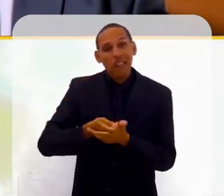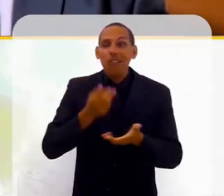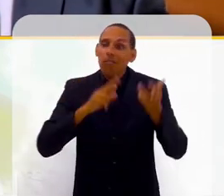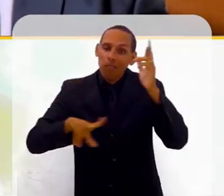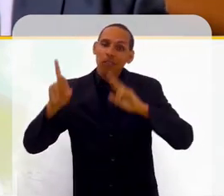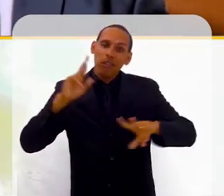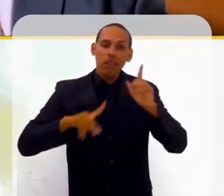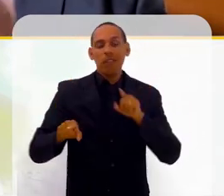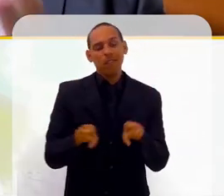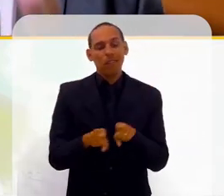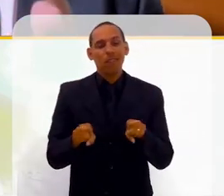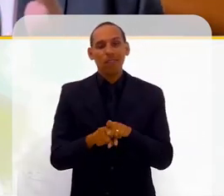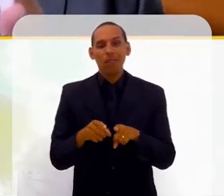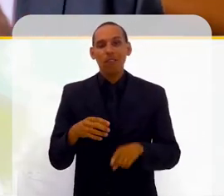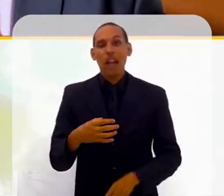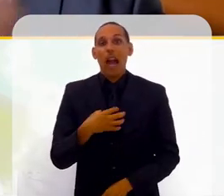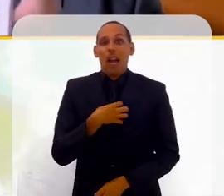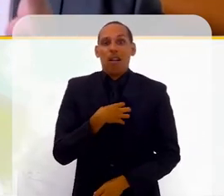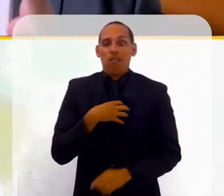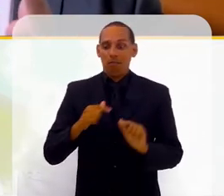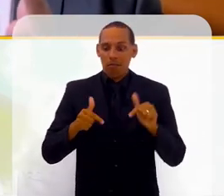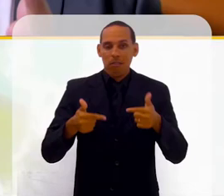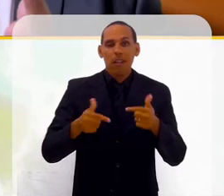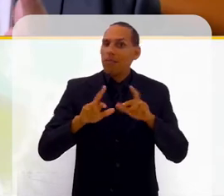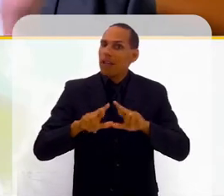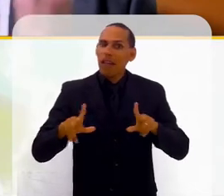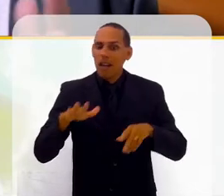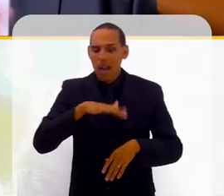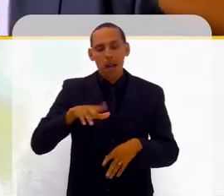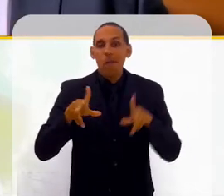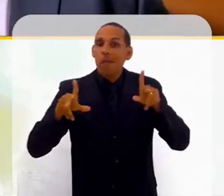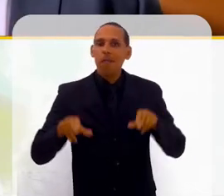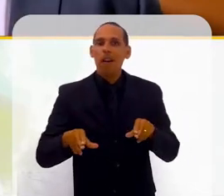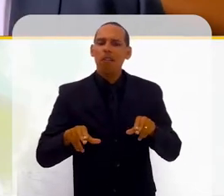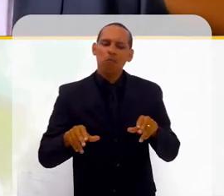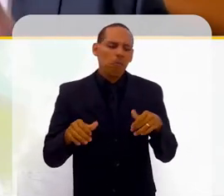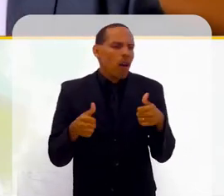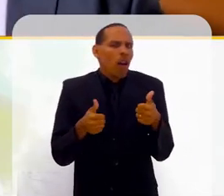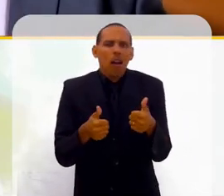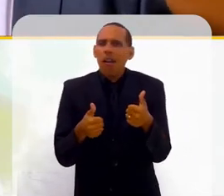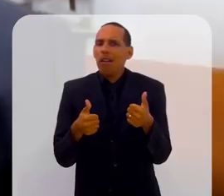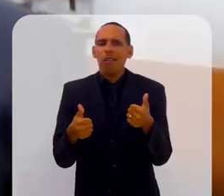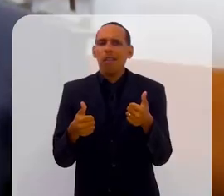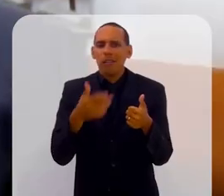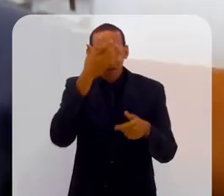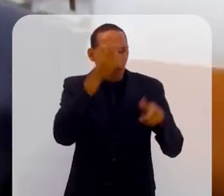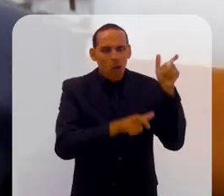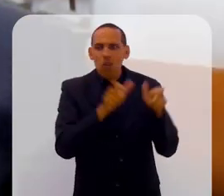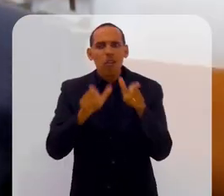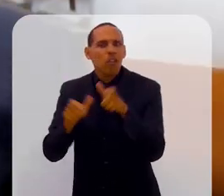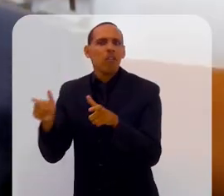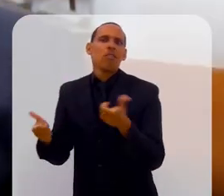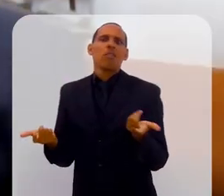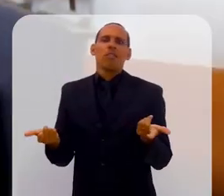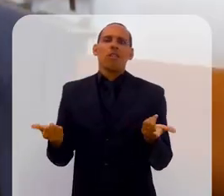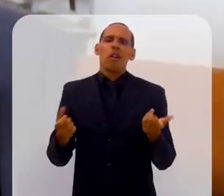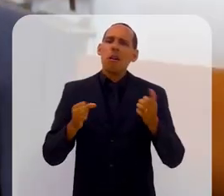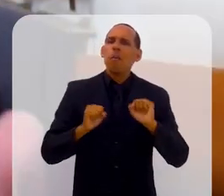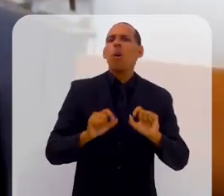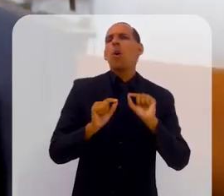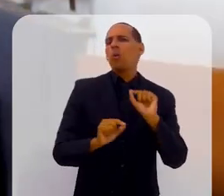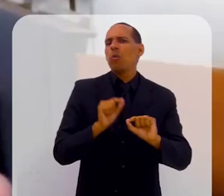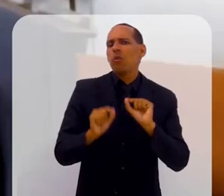decisões diferentes na vida, elas agem diferente no mesmo ambiente e está tudo bem, né? As pessoas podem ter uma boa formação